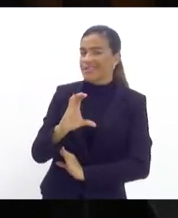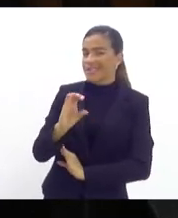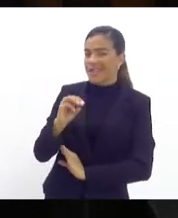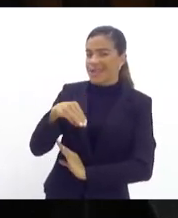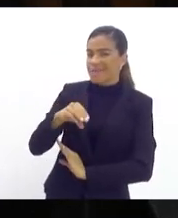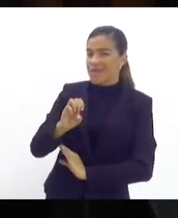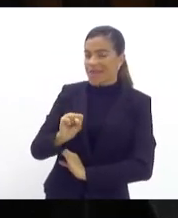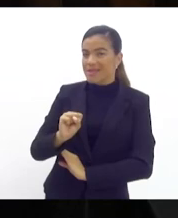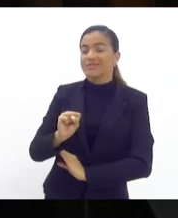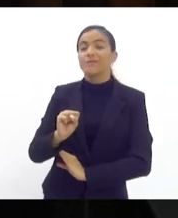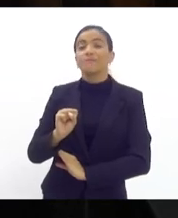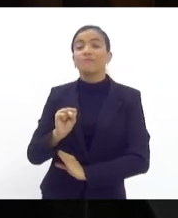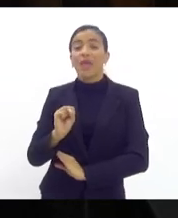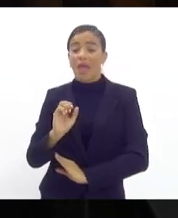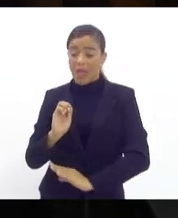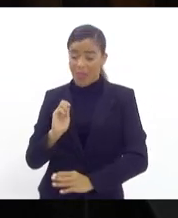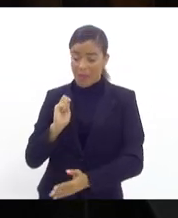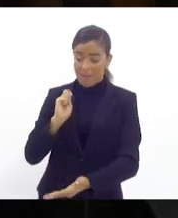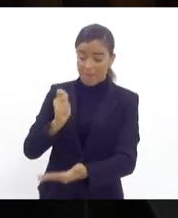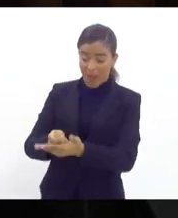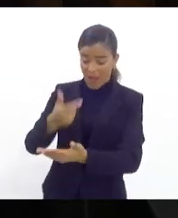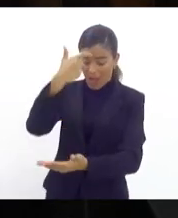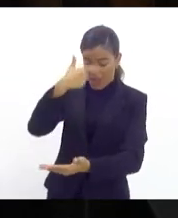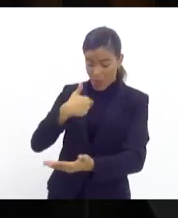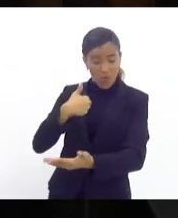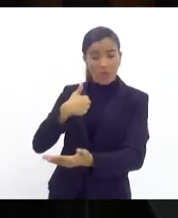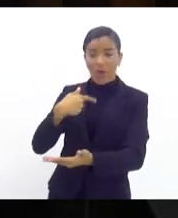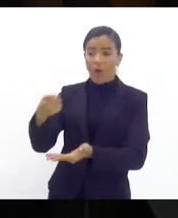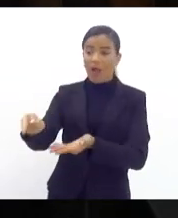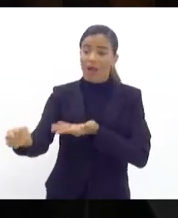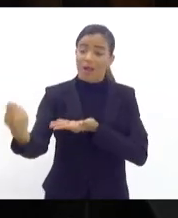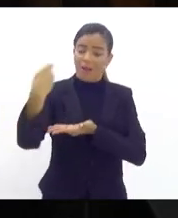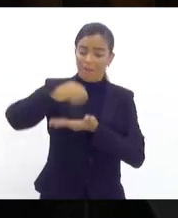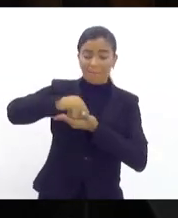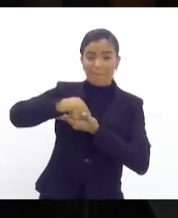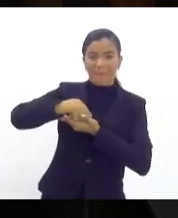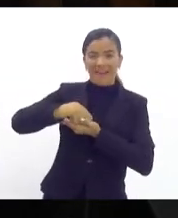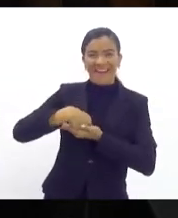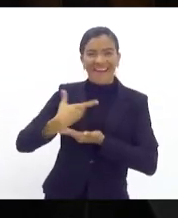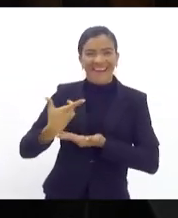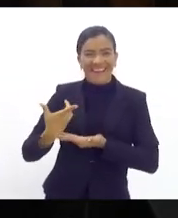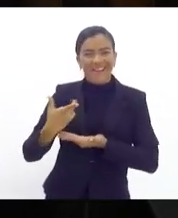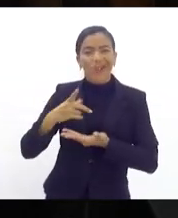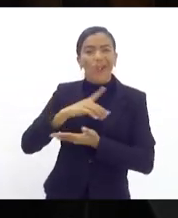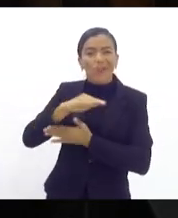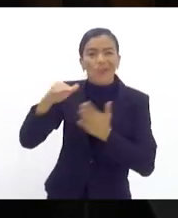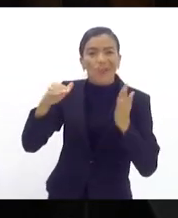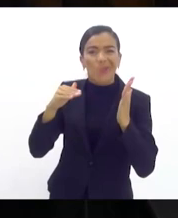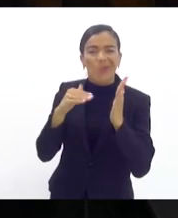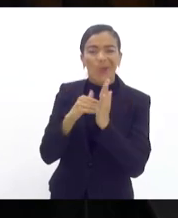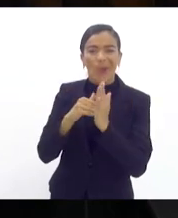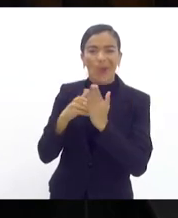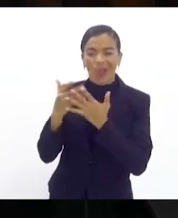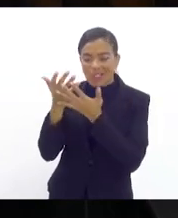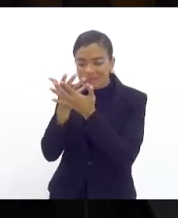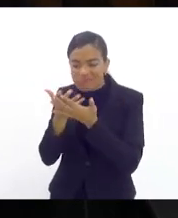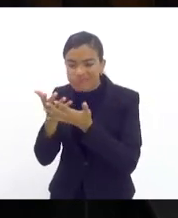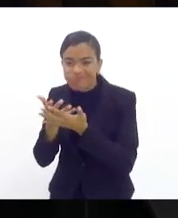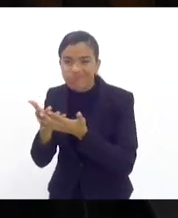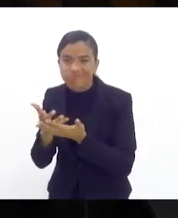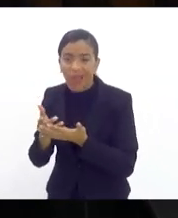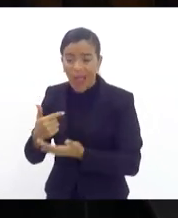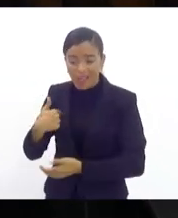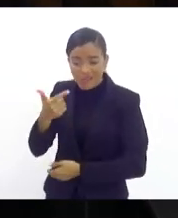que é tributar na origem para tributar no destino. Então, tudo que a gente refina, a gente não ganha um